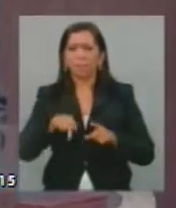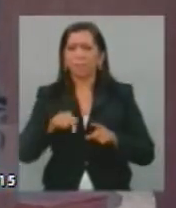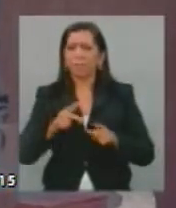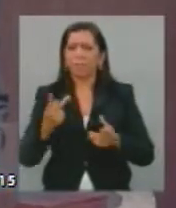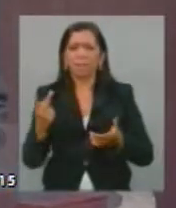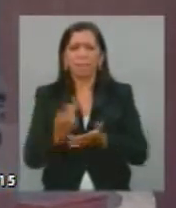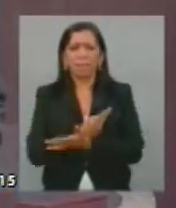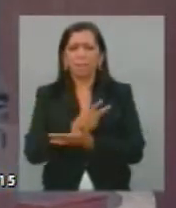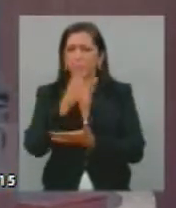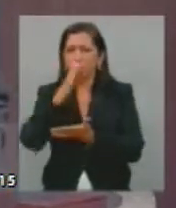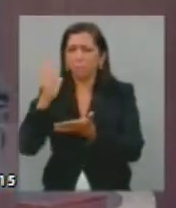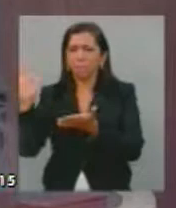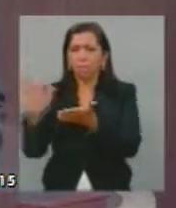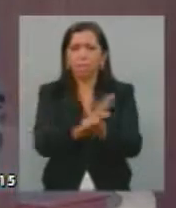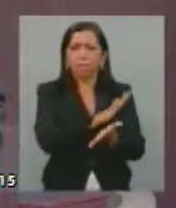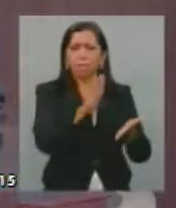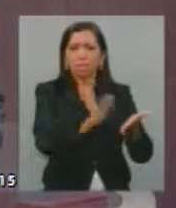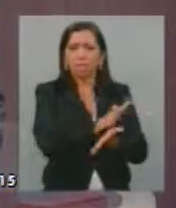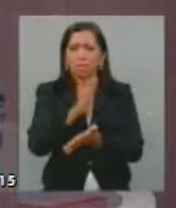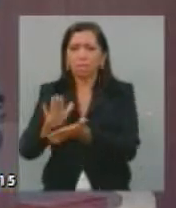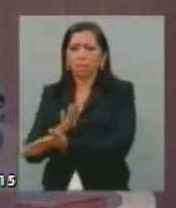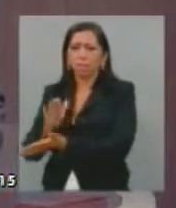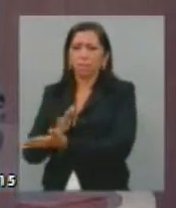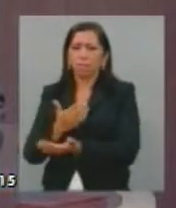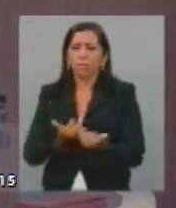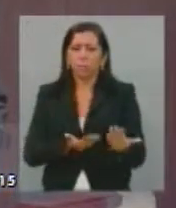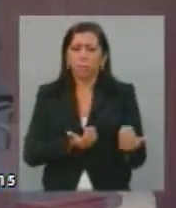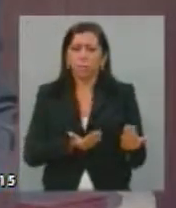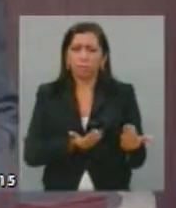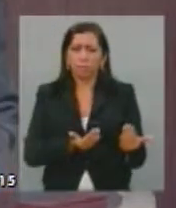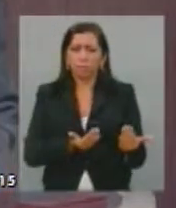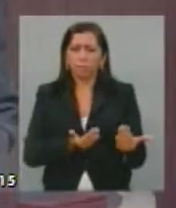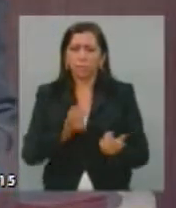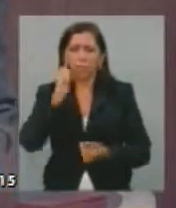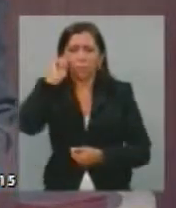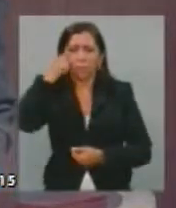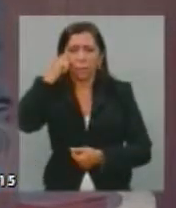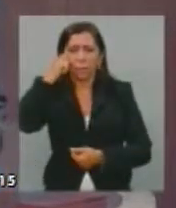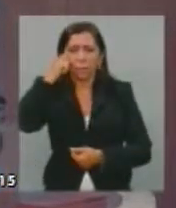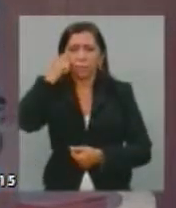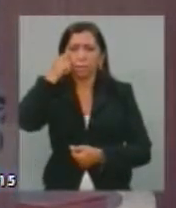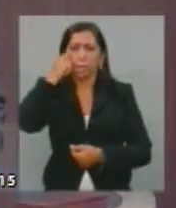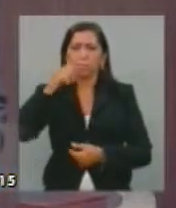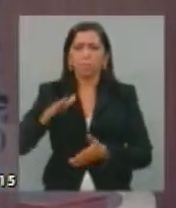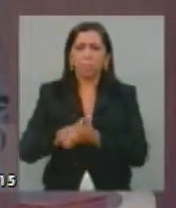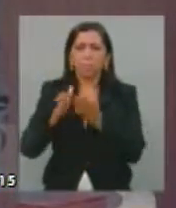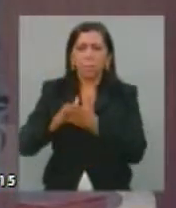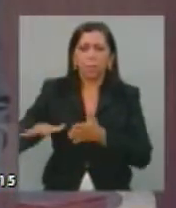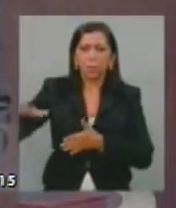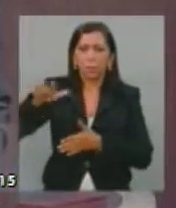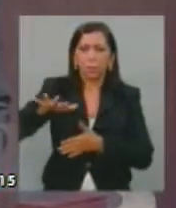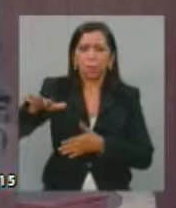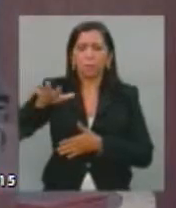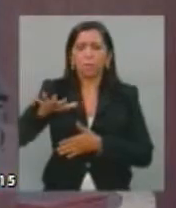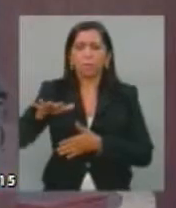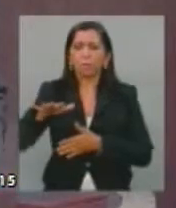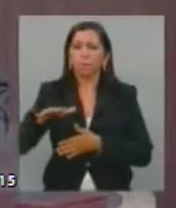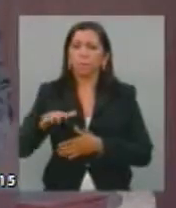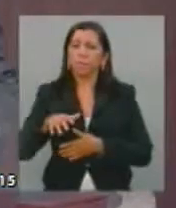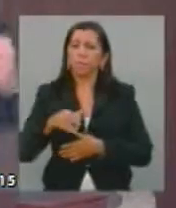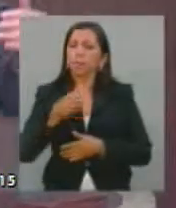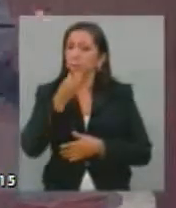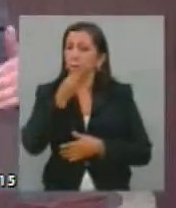É um extermínio da nossa juventude negra, periférica, do sexo masculino.